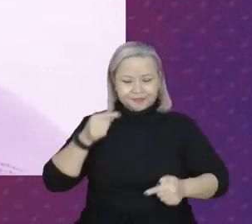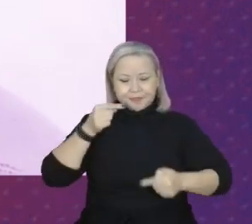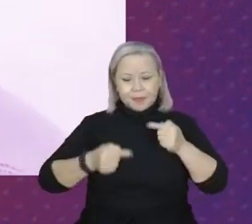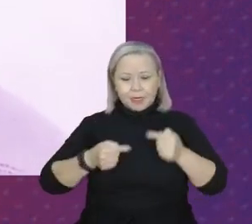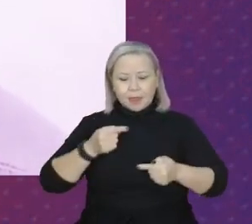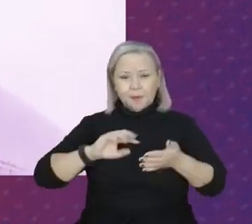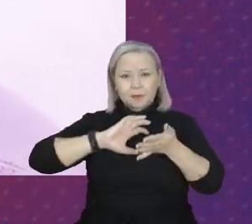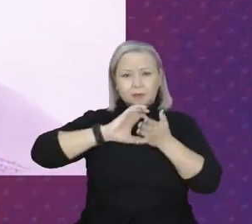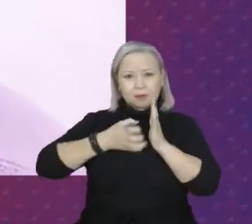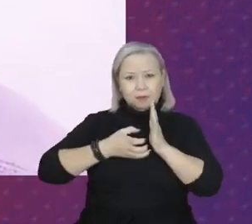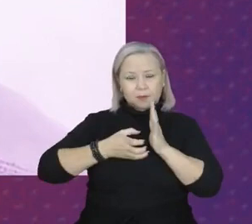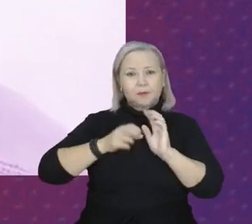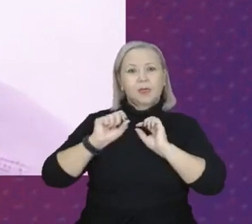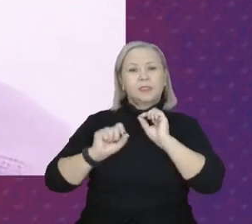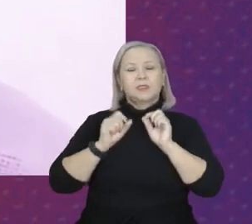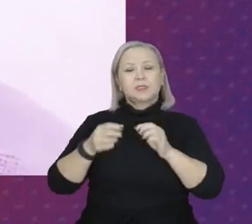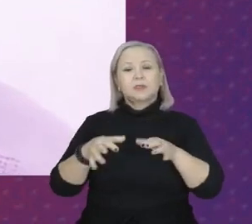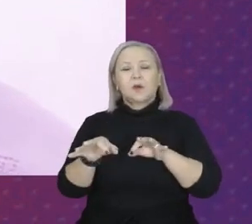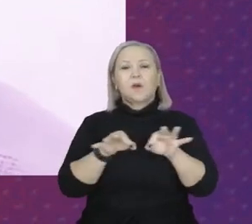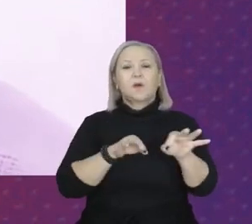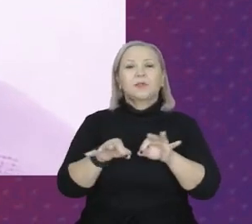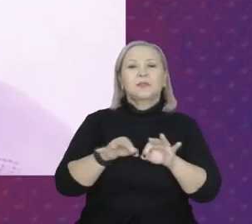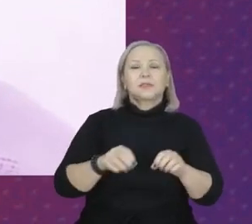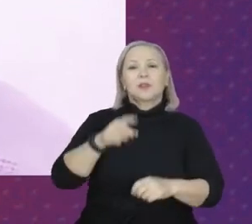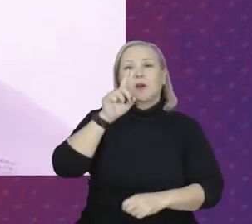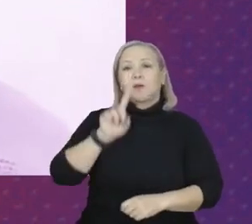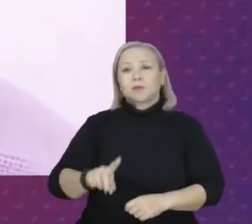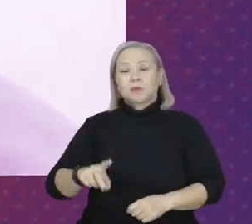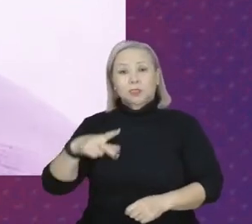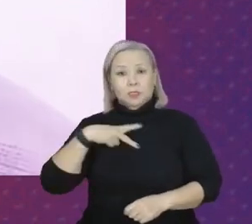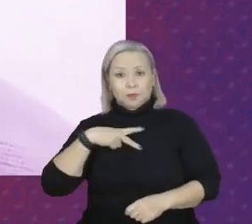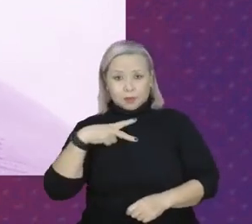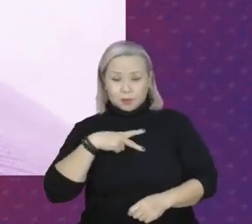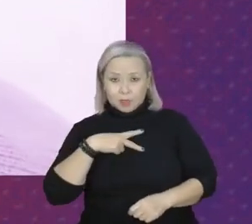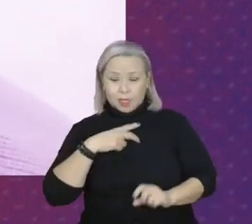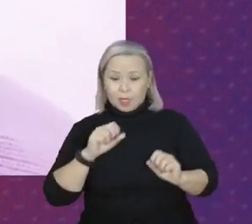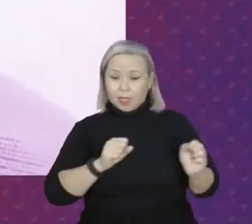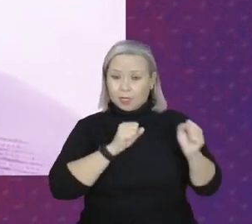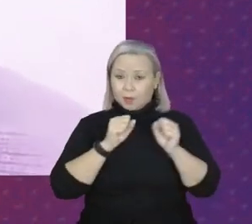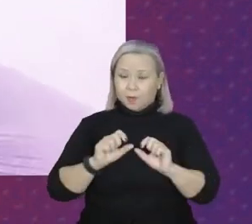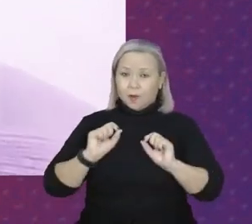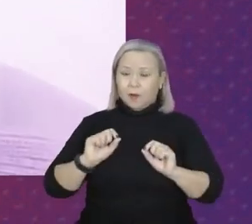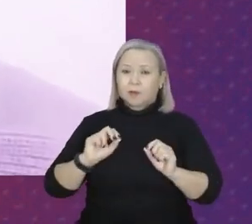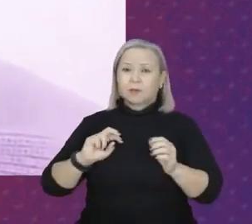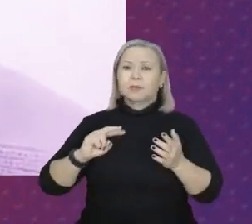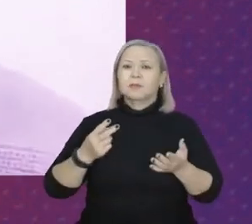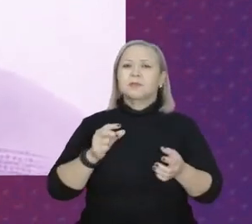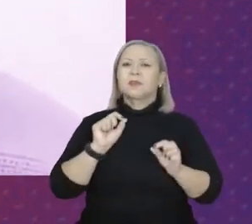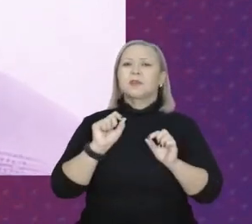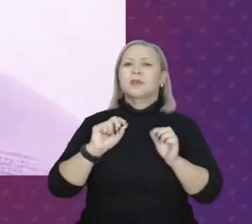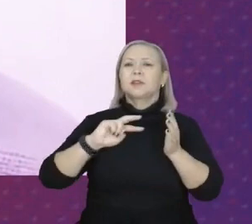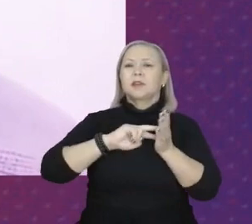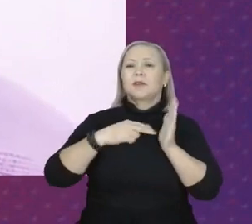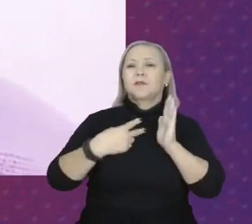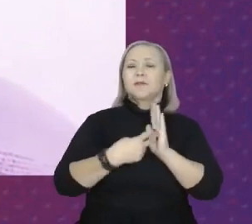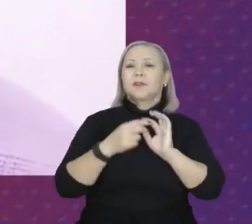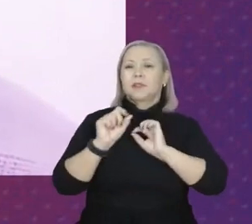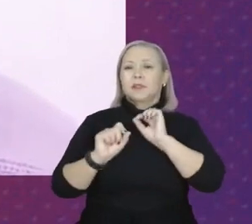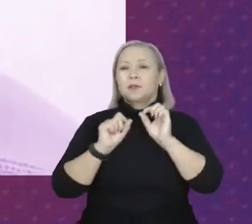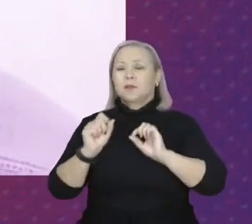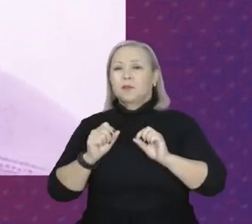partidária é uma organização de direitos privados que pode ser definido como uma união